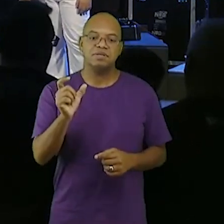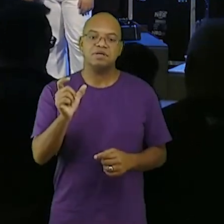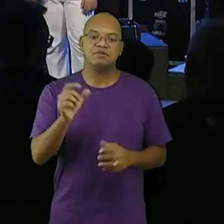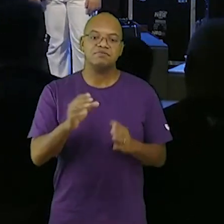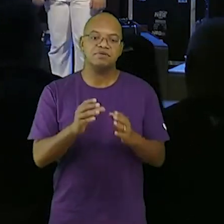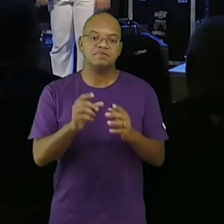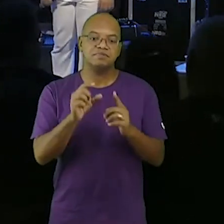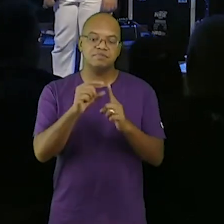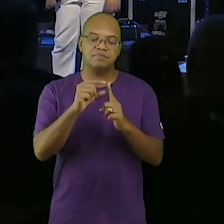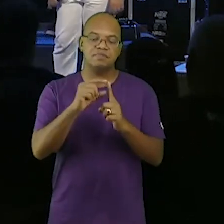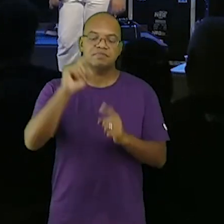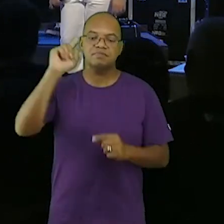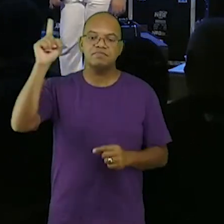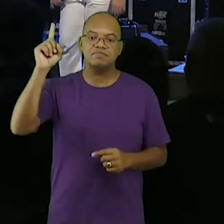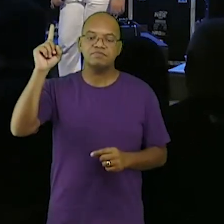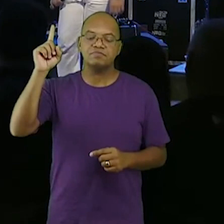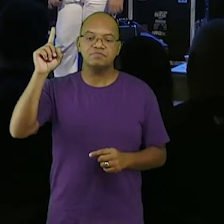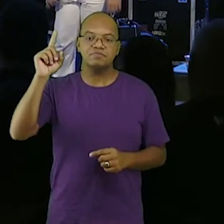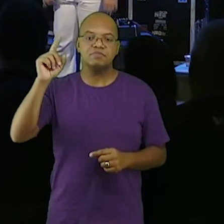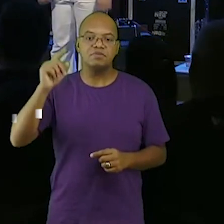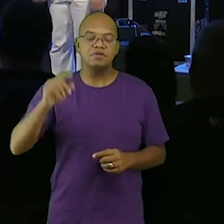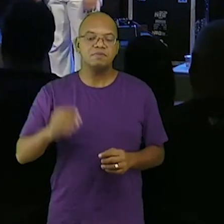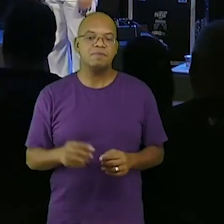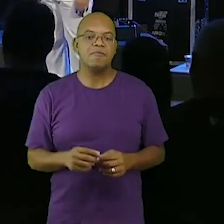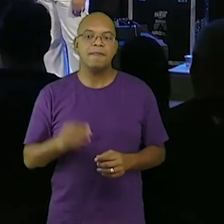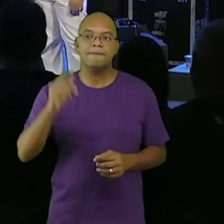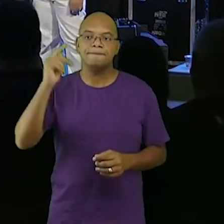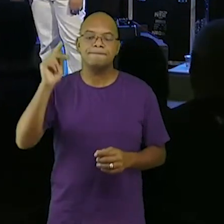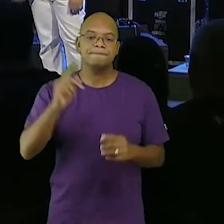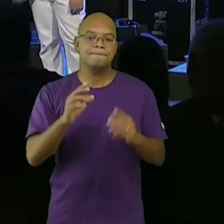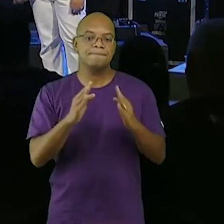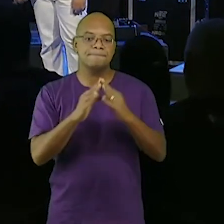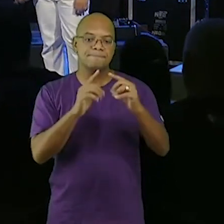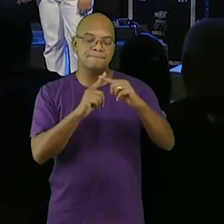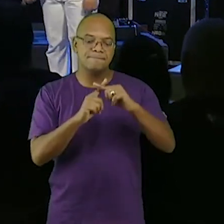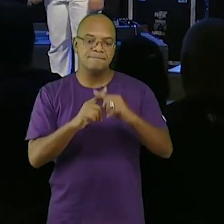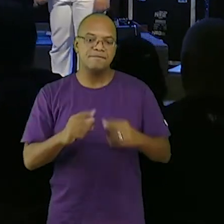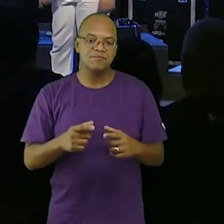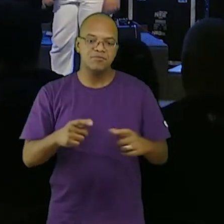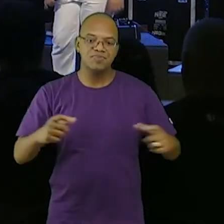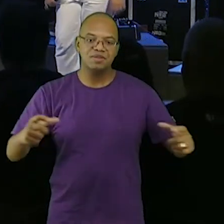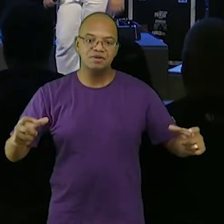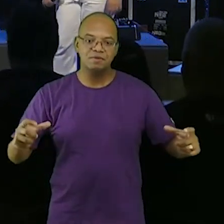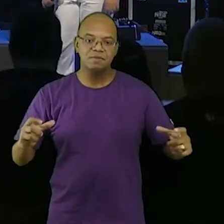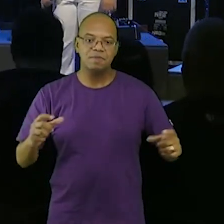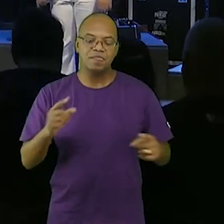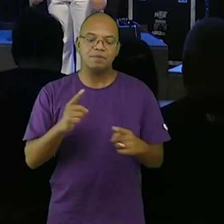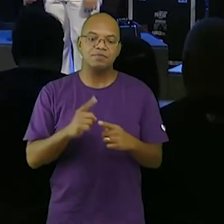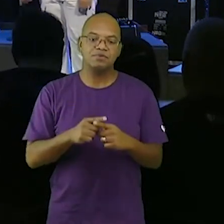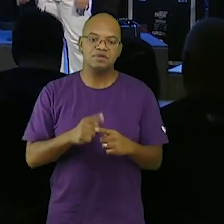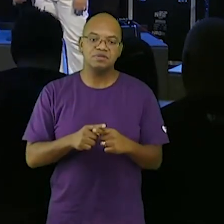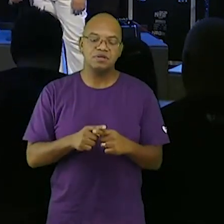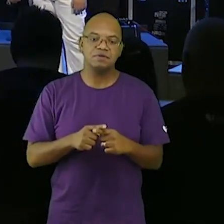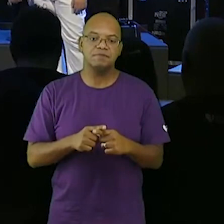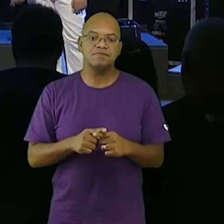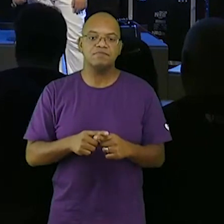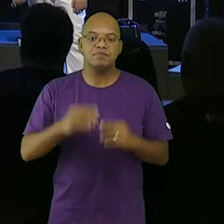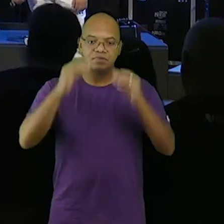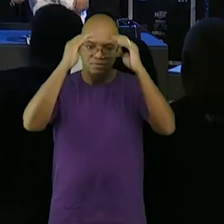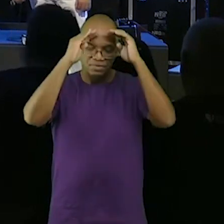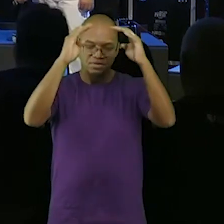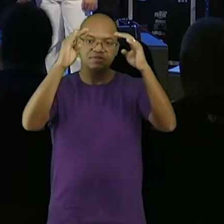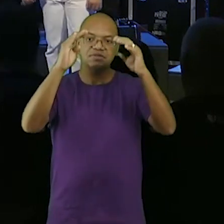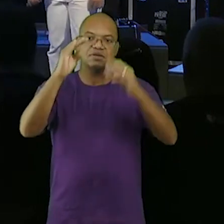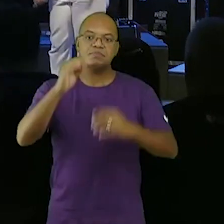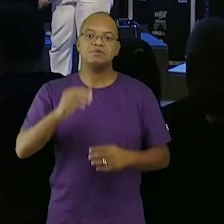porque o teu espírito dá o crescimento a todo aquele que trabalha um planta o outro rega nós